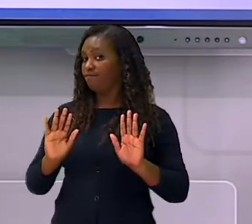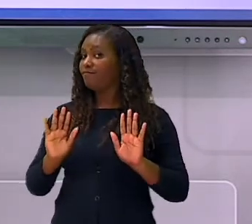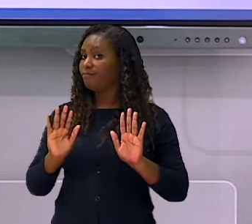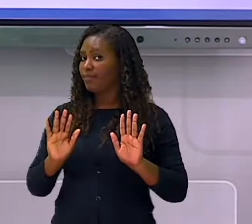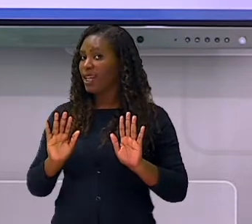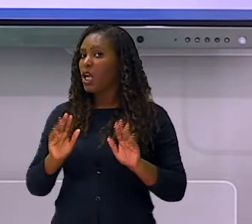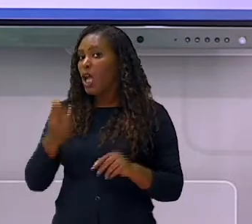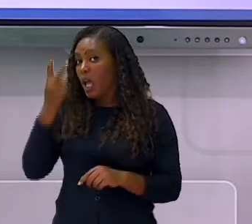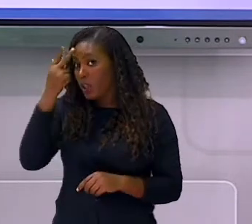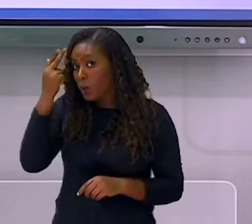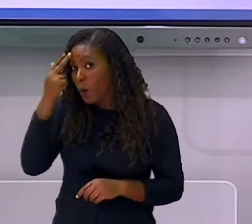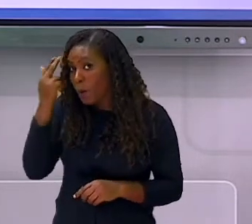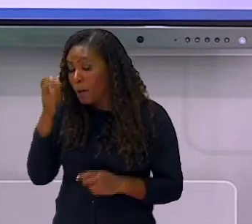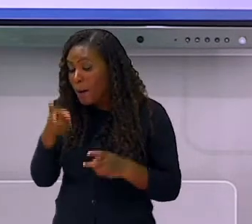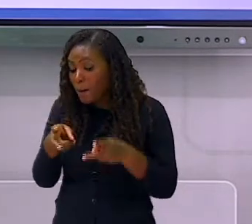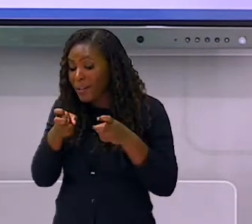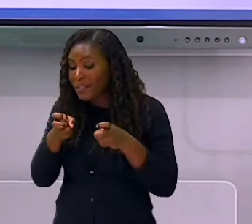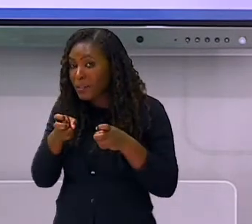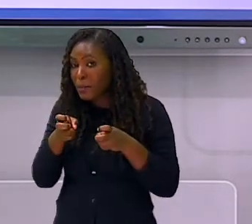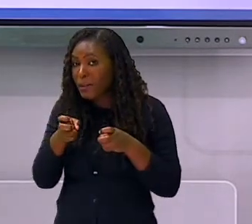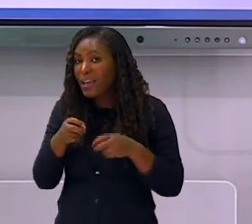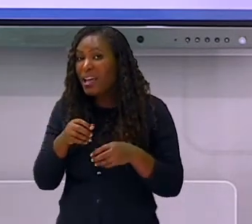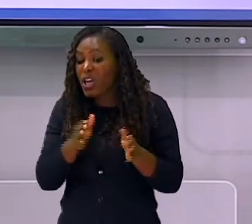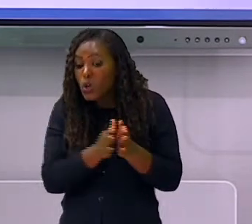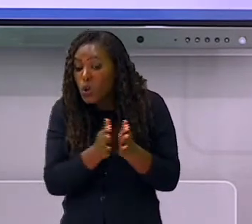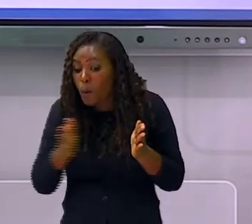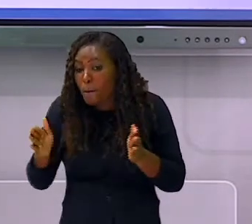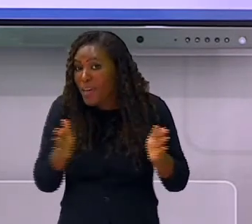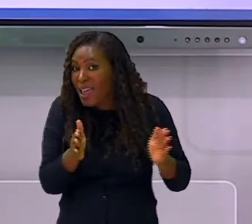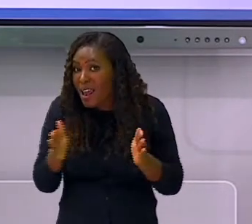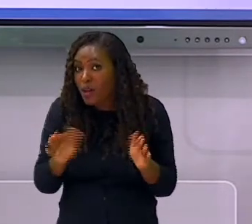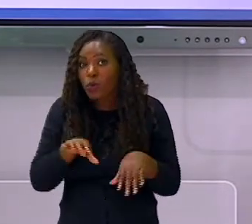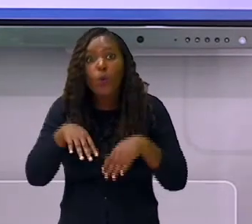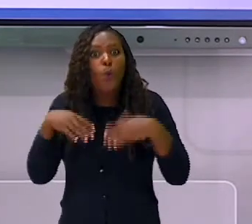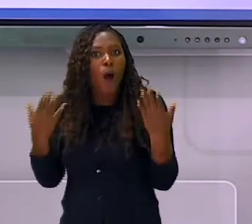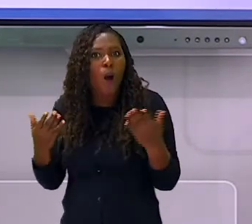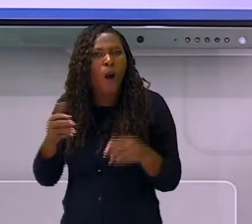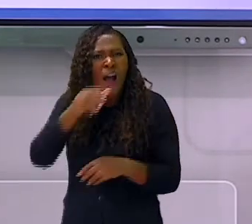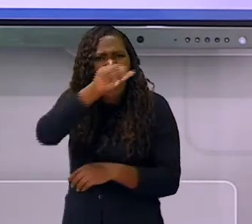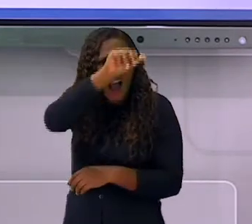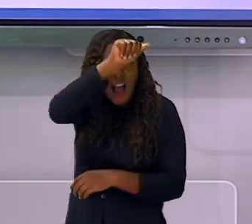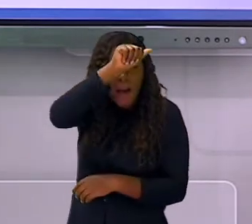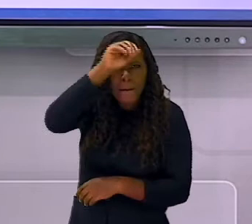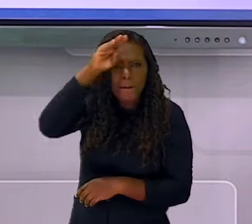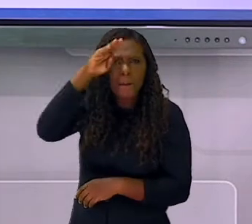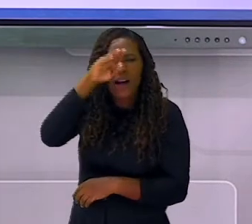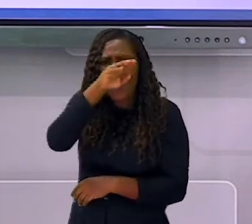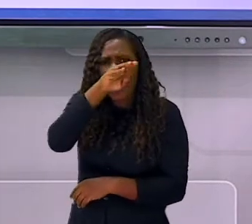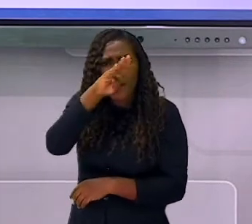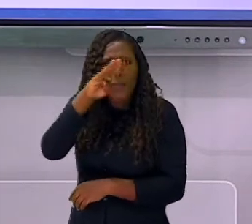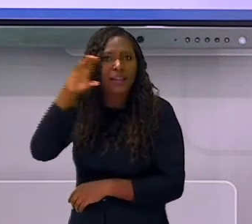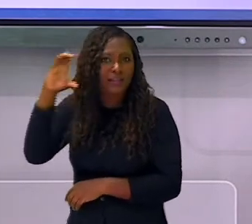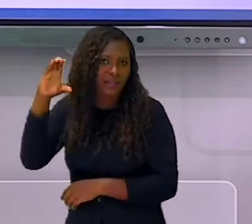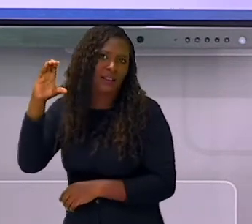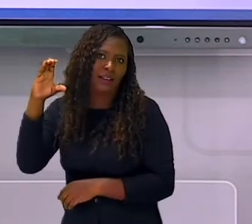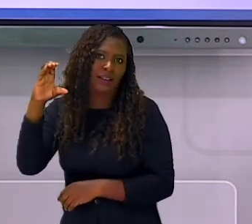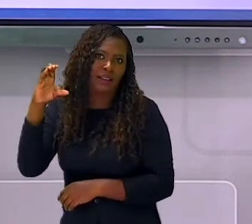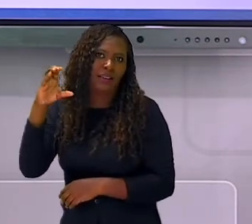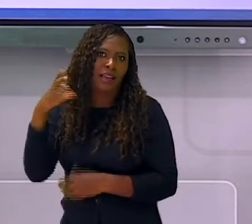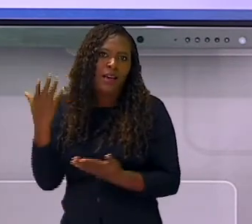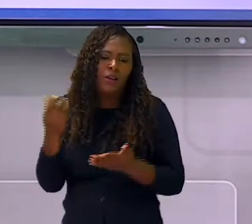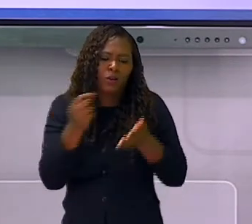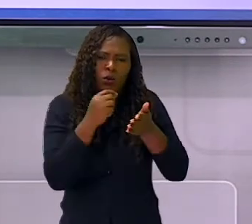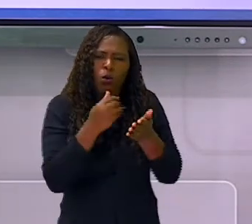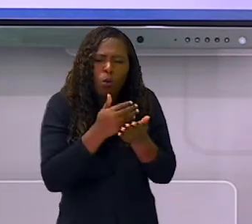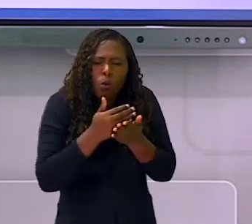porque é ali que a criança vai começar a mostrar aquelas trocas que ela fazia quando ela falava lá na educação infantil, ela